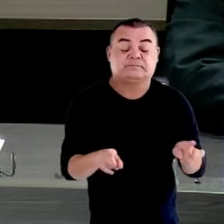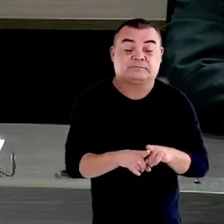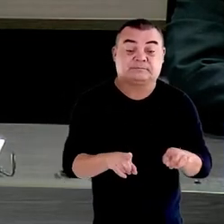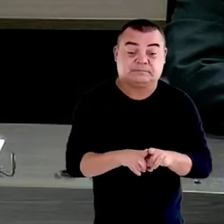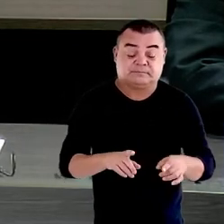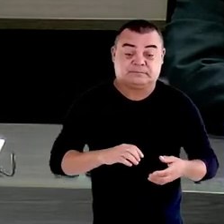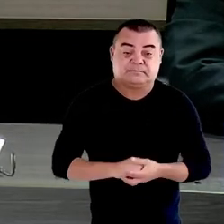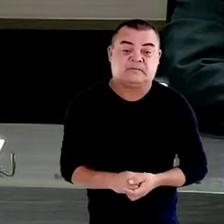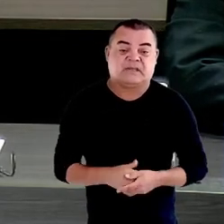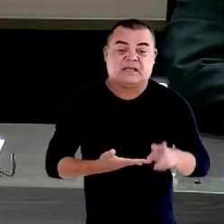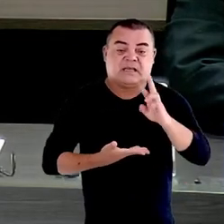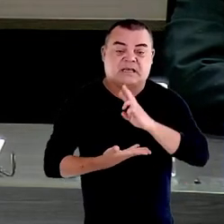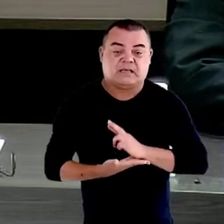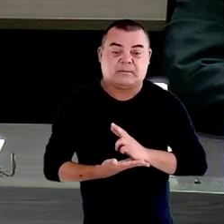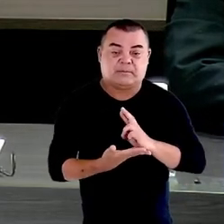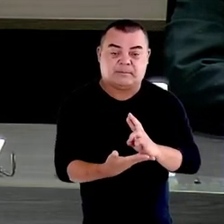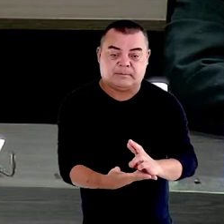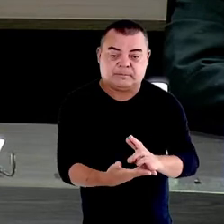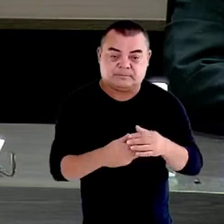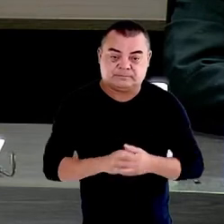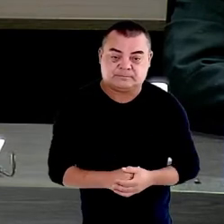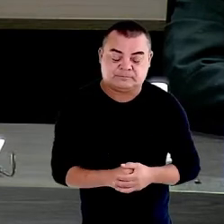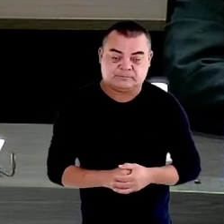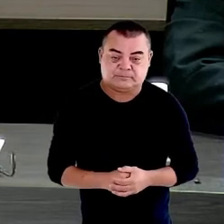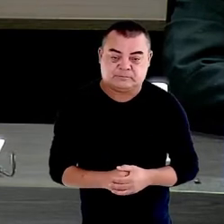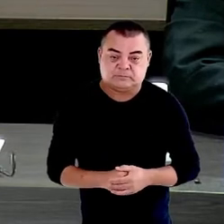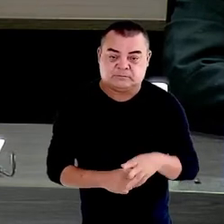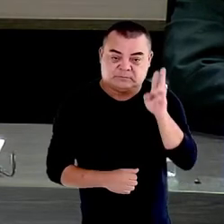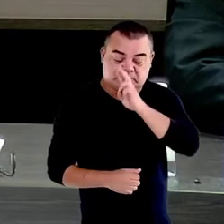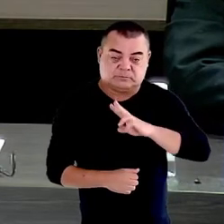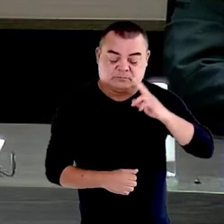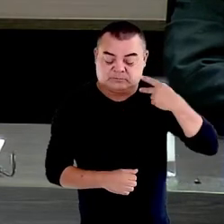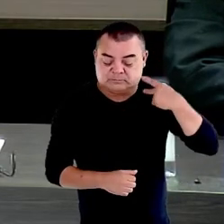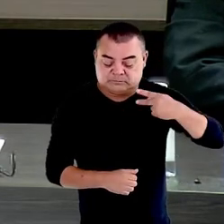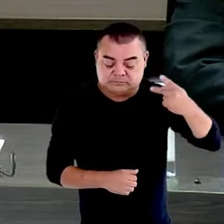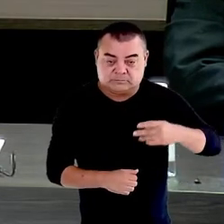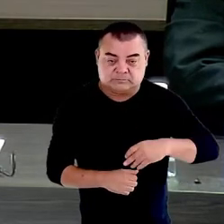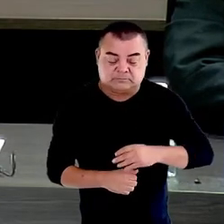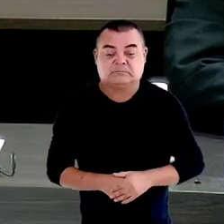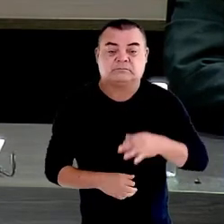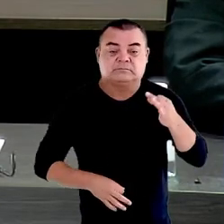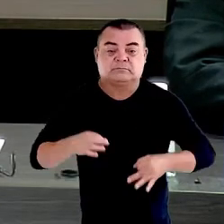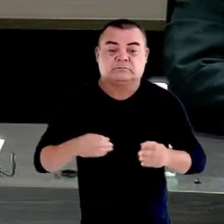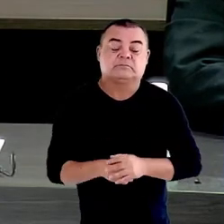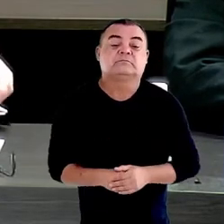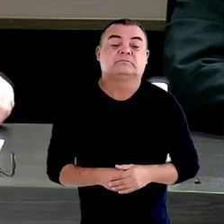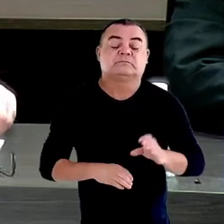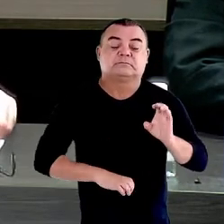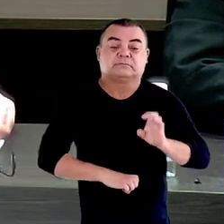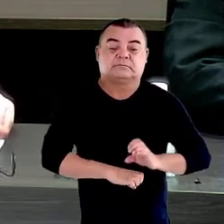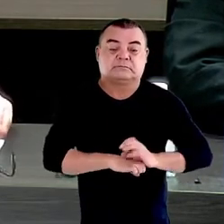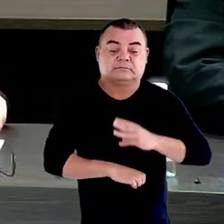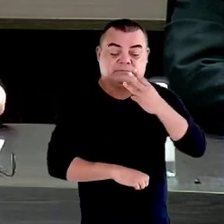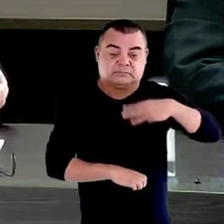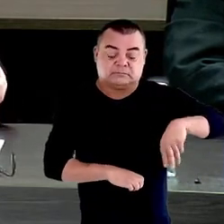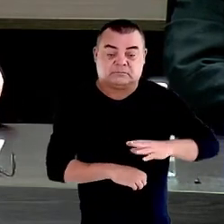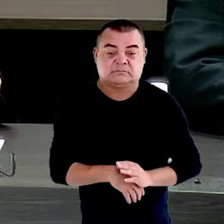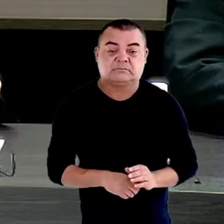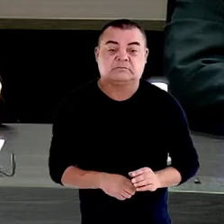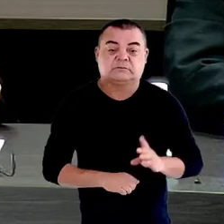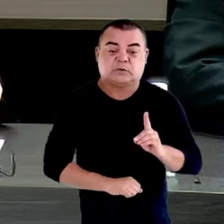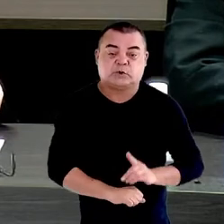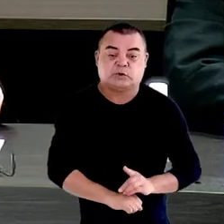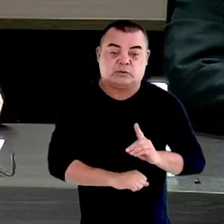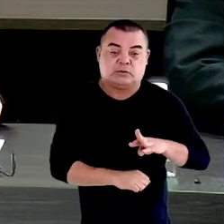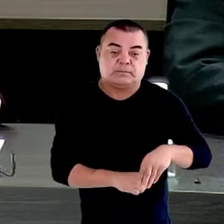Também representando o ilustre senhor procurador-geral de Justiça do Estado do Maranhão, doutor Márcio Maia Alves, a quem eu